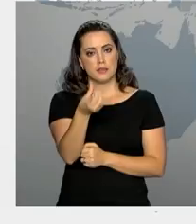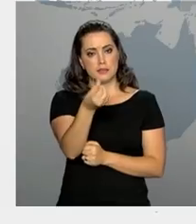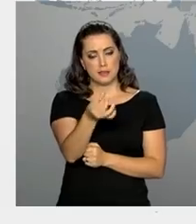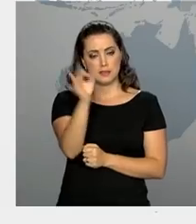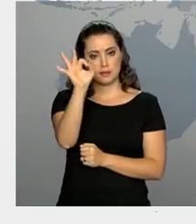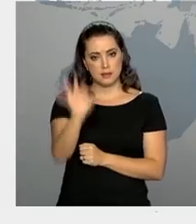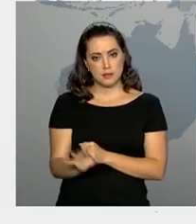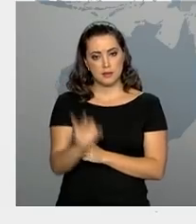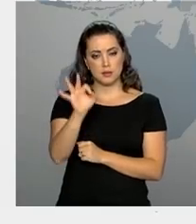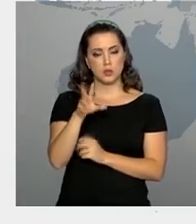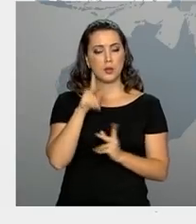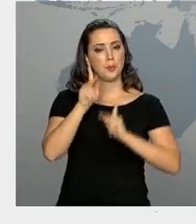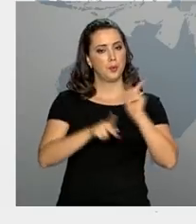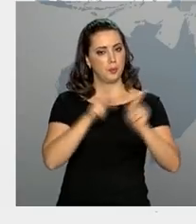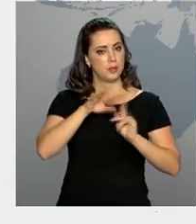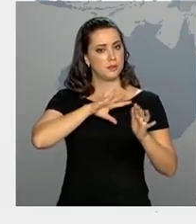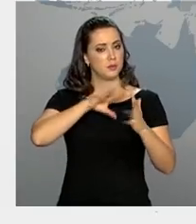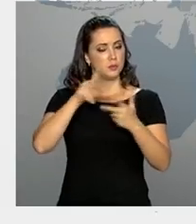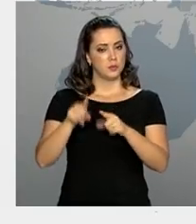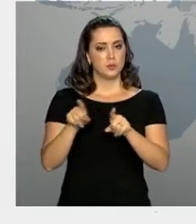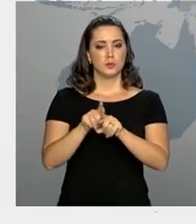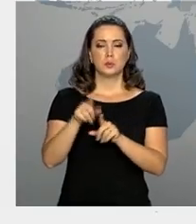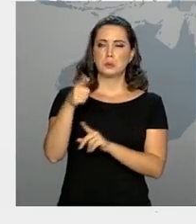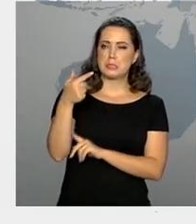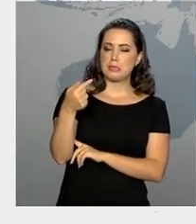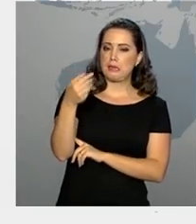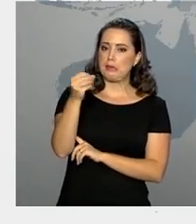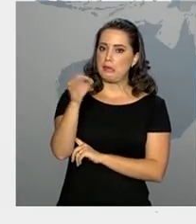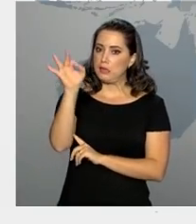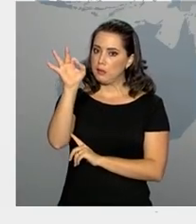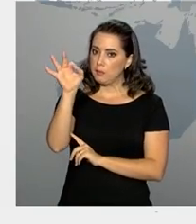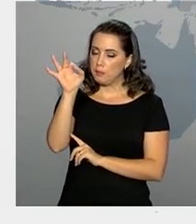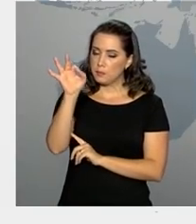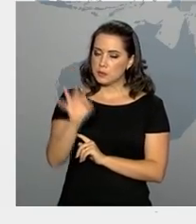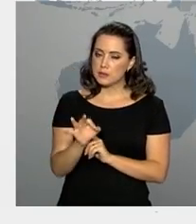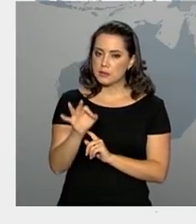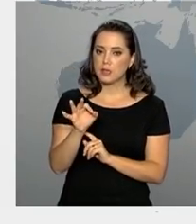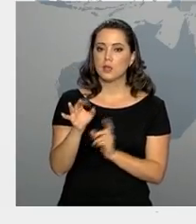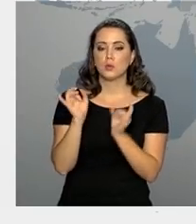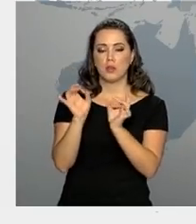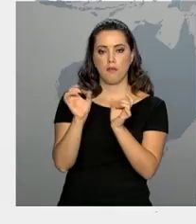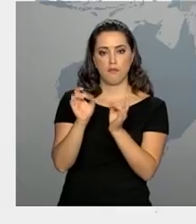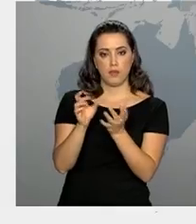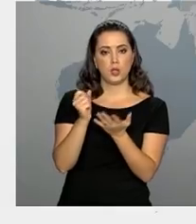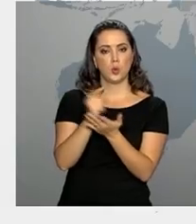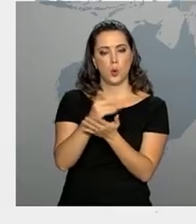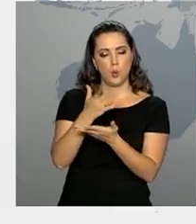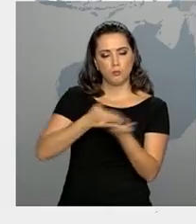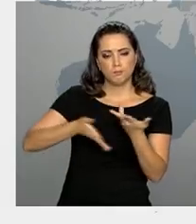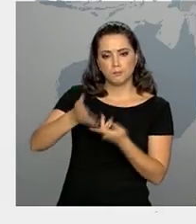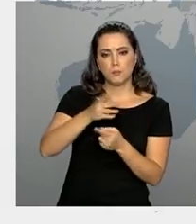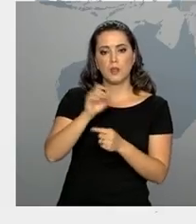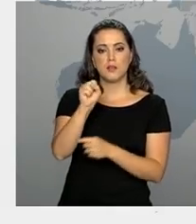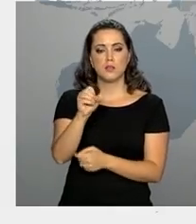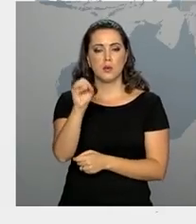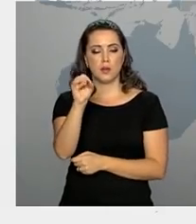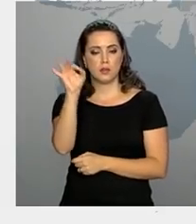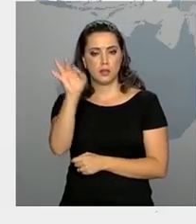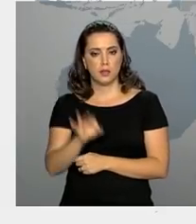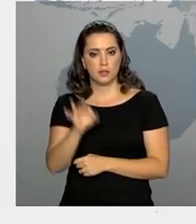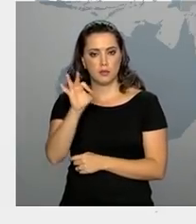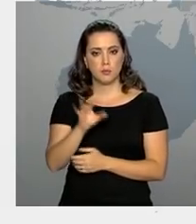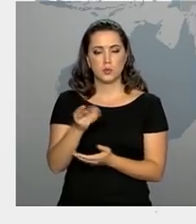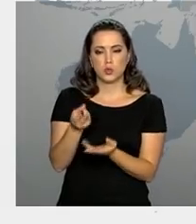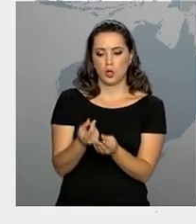% da população mundial, 75% do comércio internacional e 80% dos